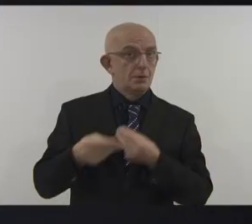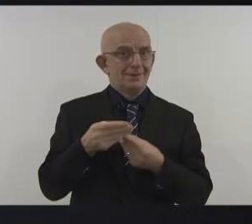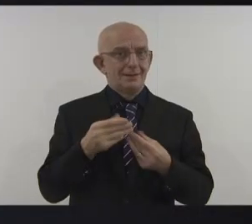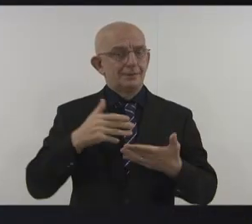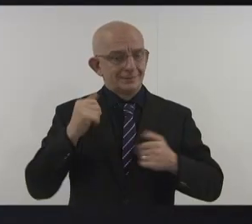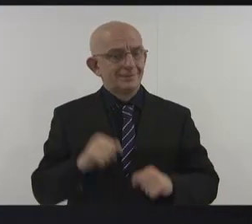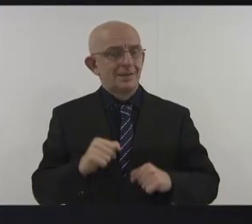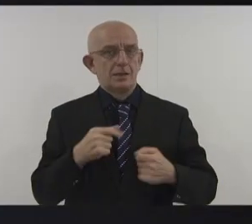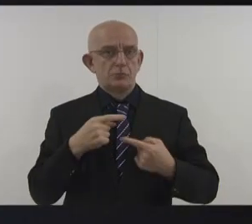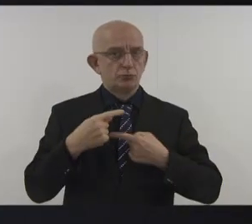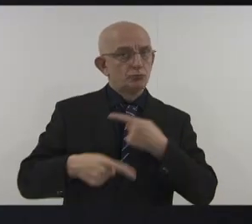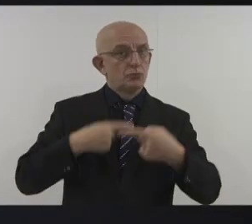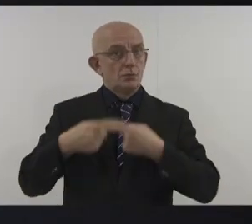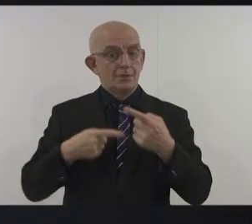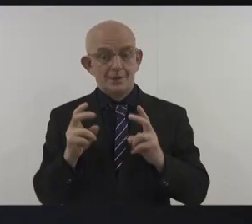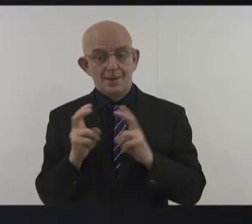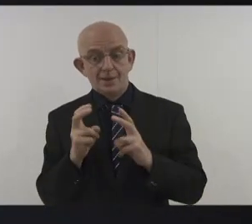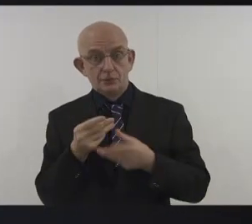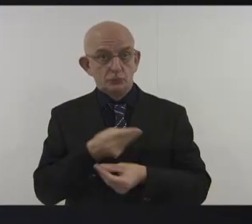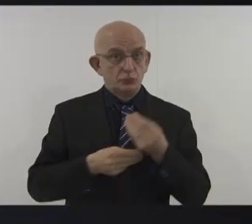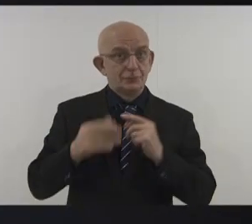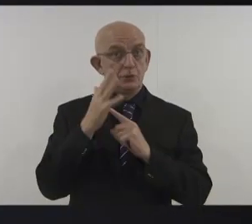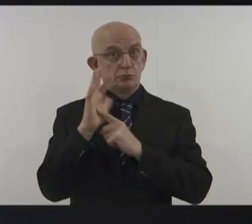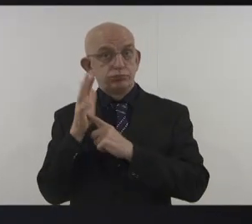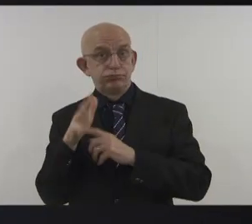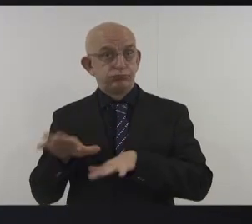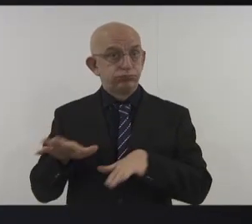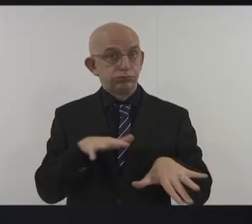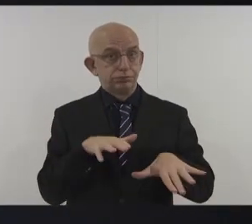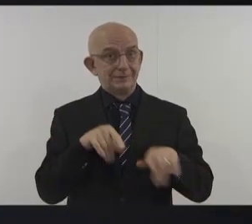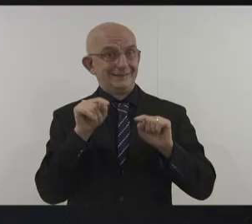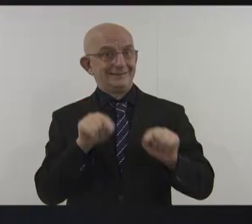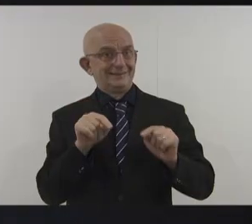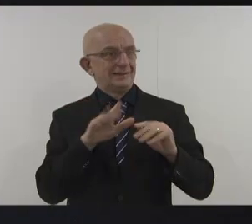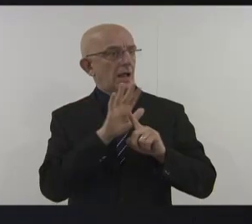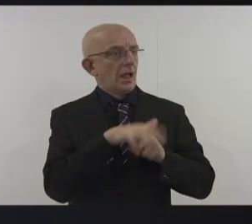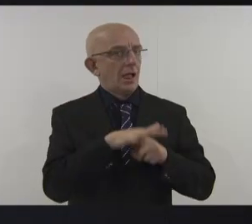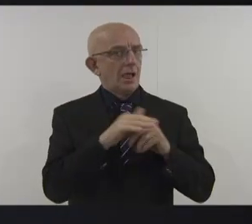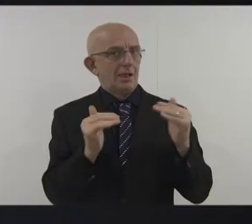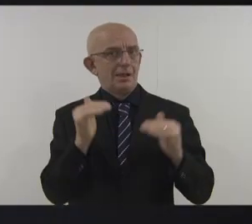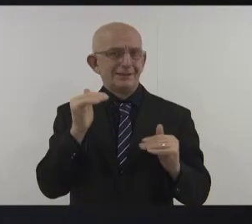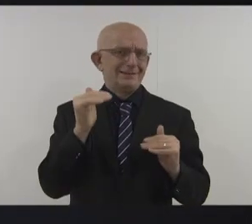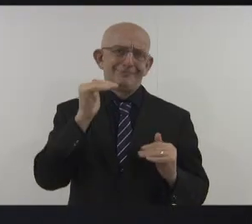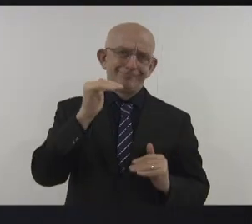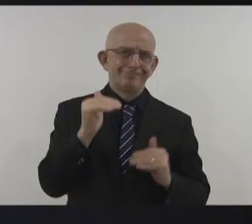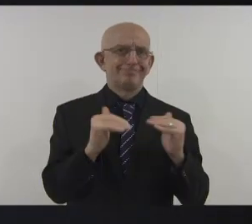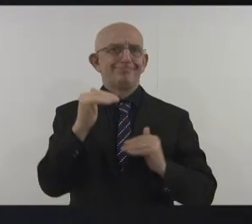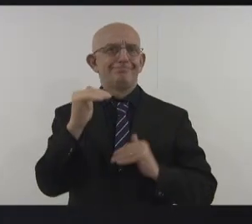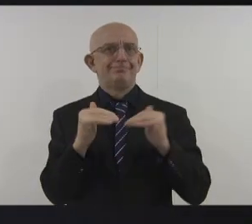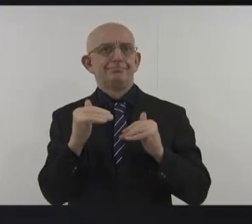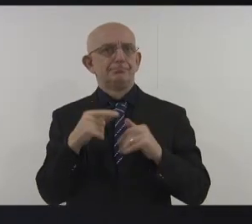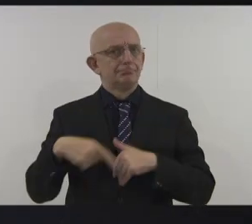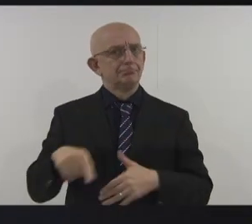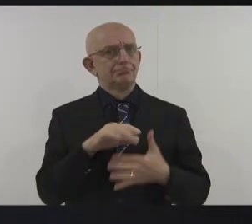sustentável. O sucesso da COP29 é parte fundamental para o sucesso